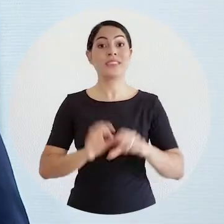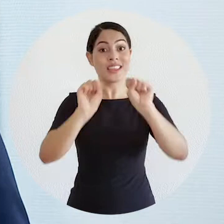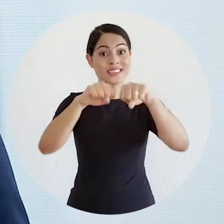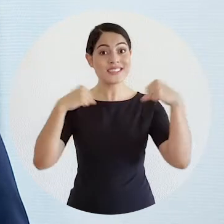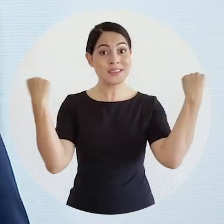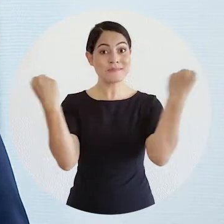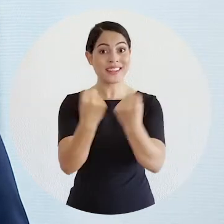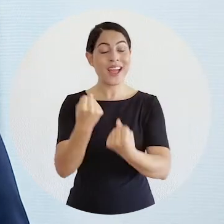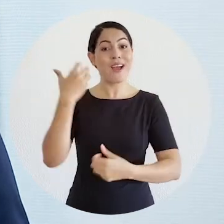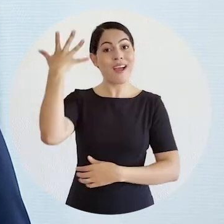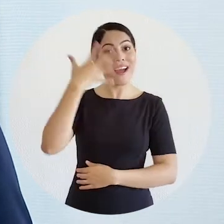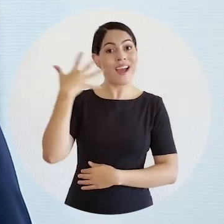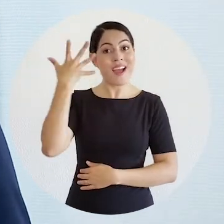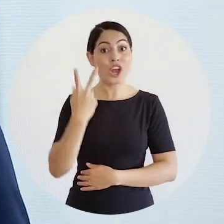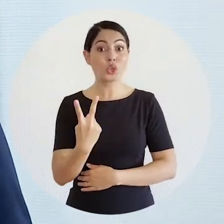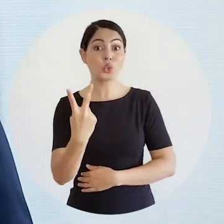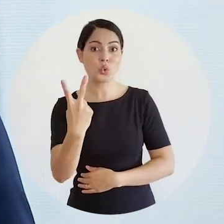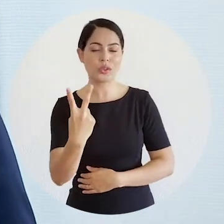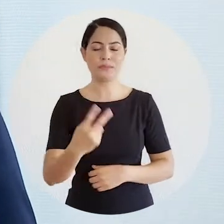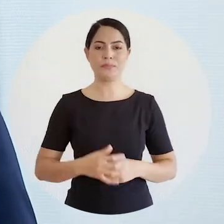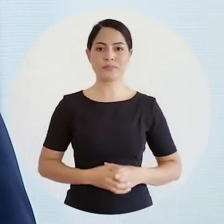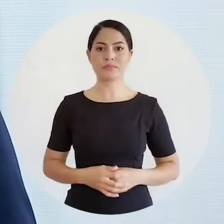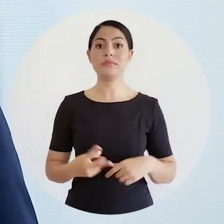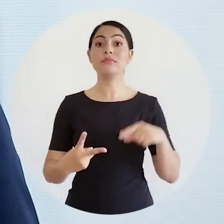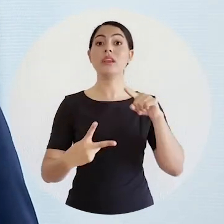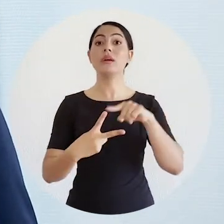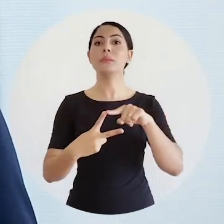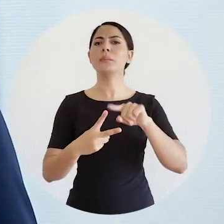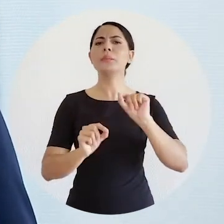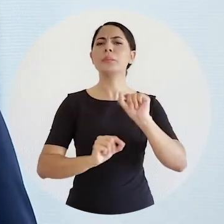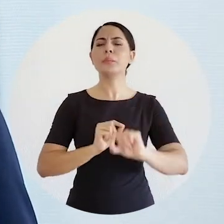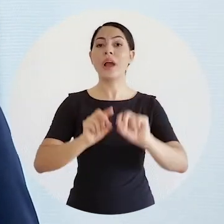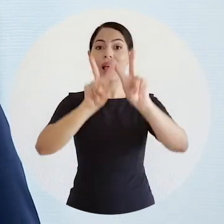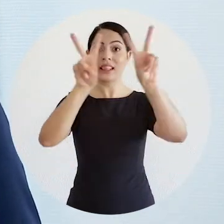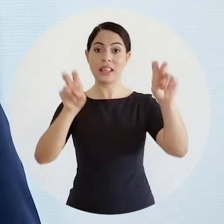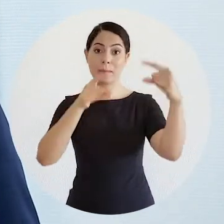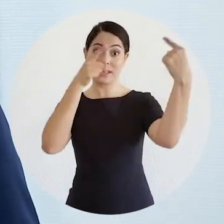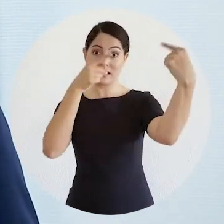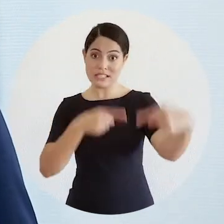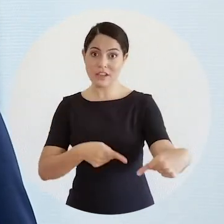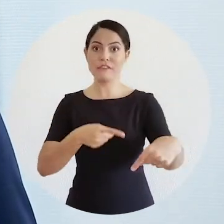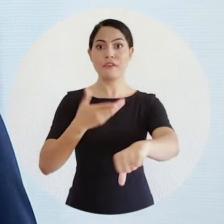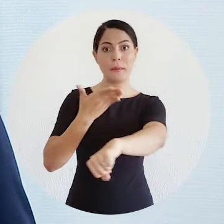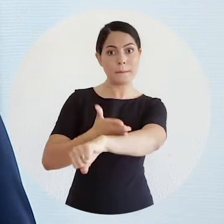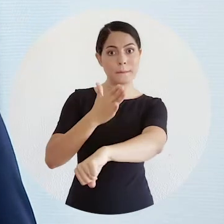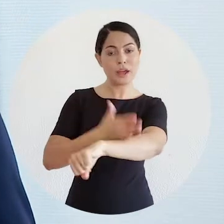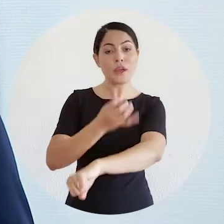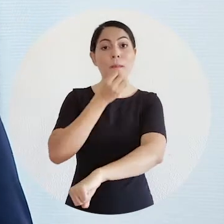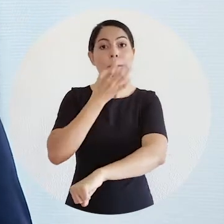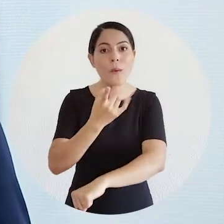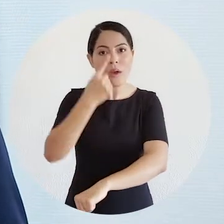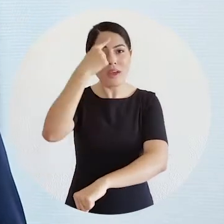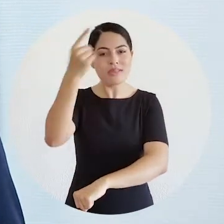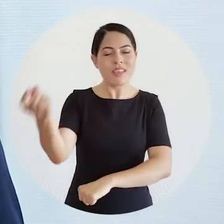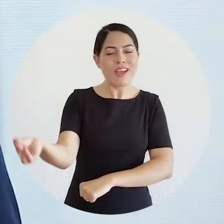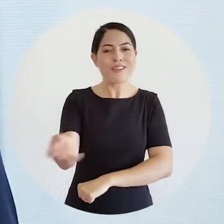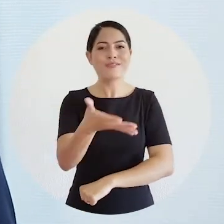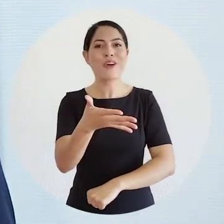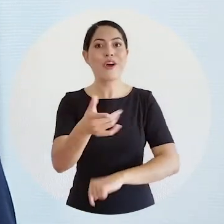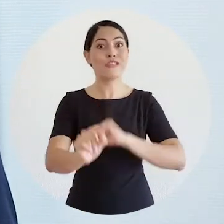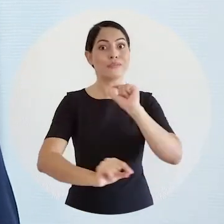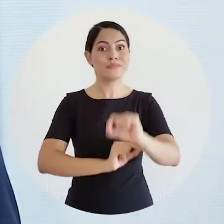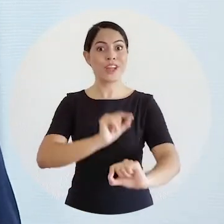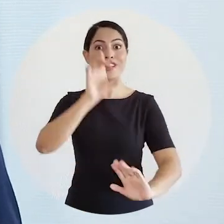seminário foram realizados dois painéis de debate. O primeiro tratou do tema Desafios e Boas Práticas e Políticas